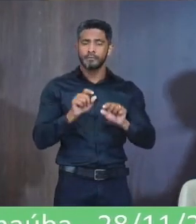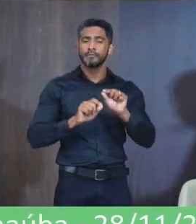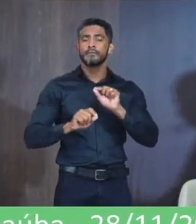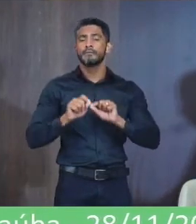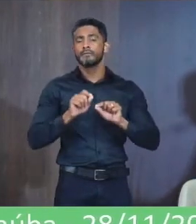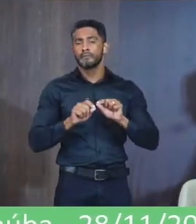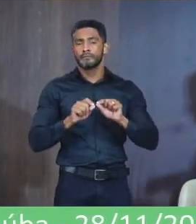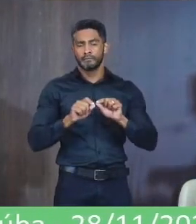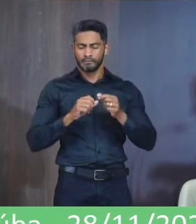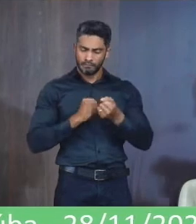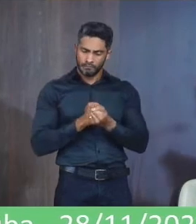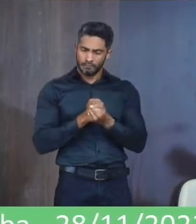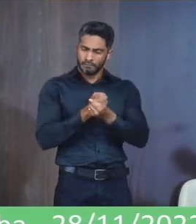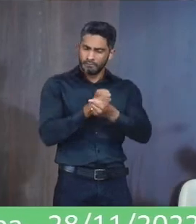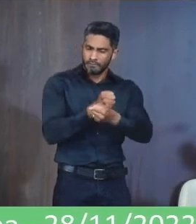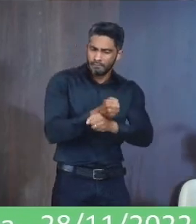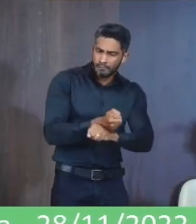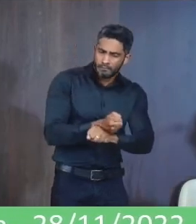Peço